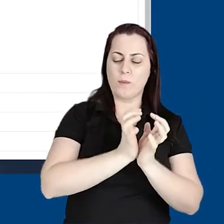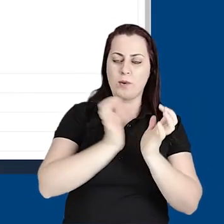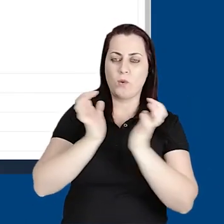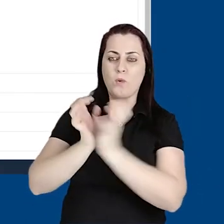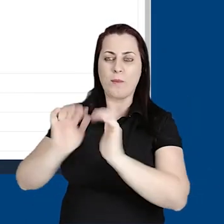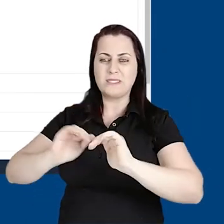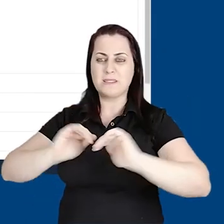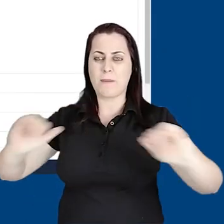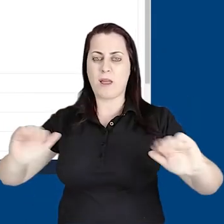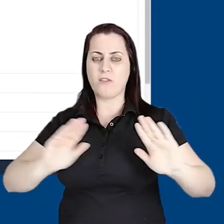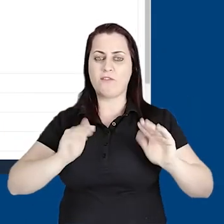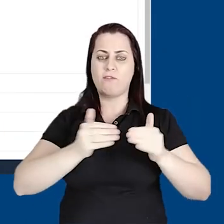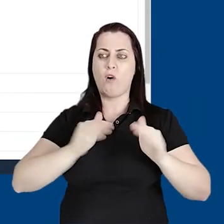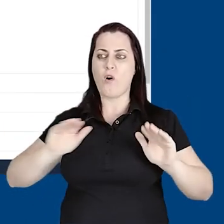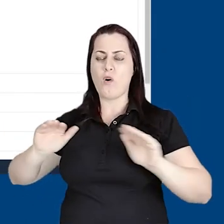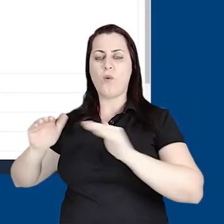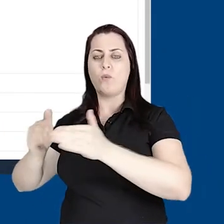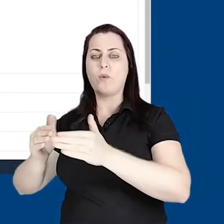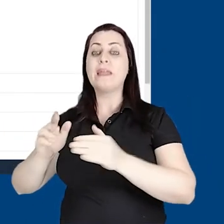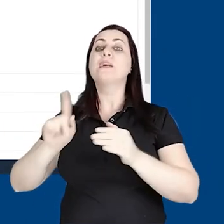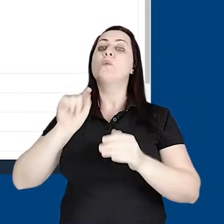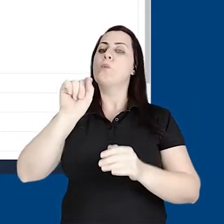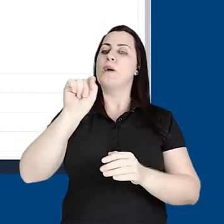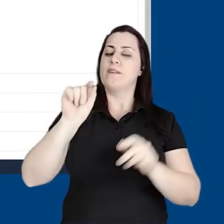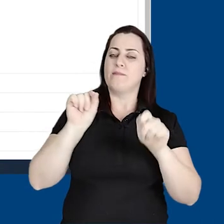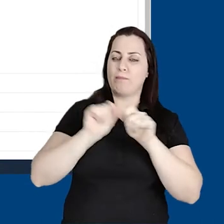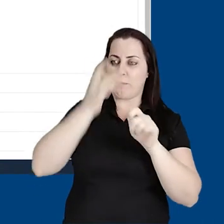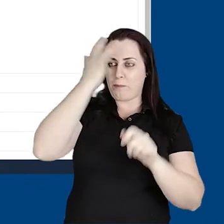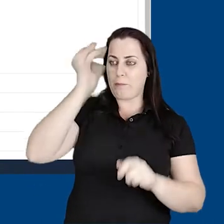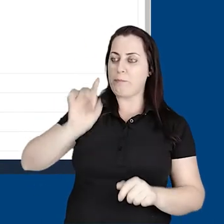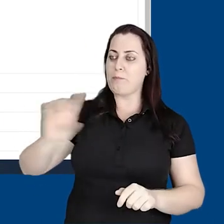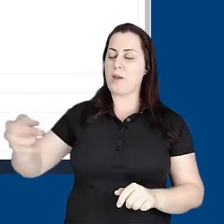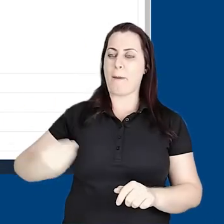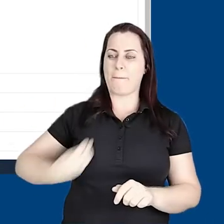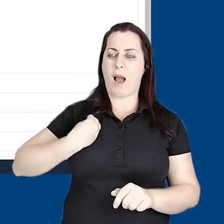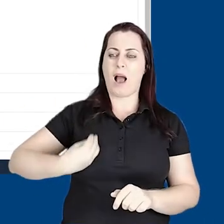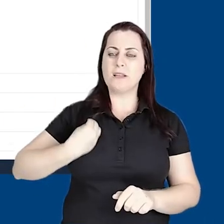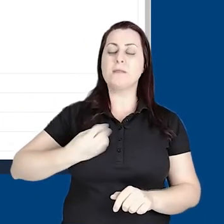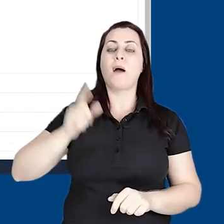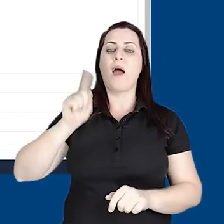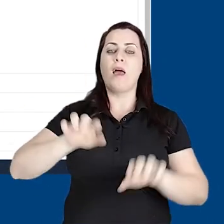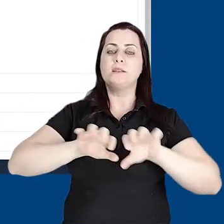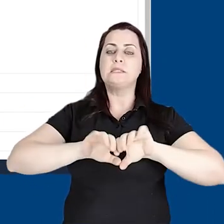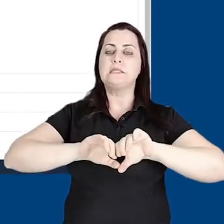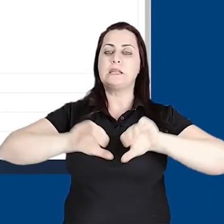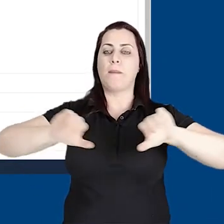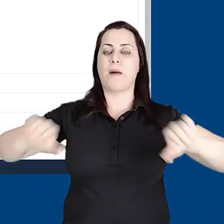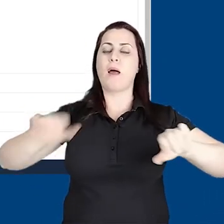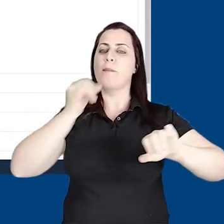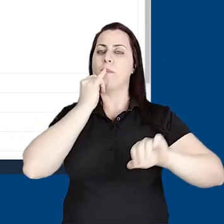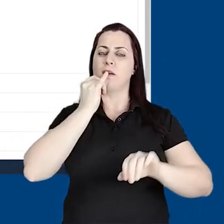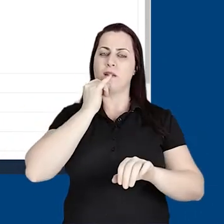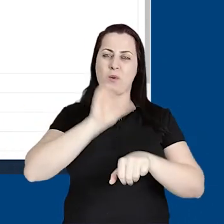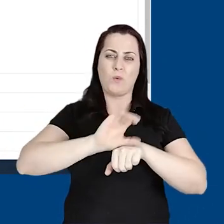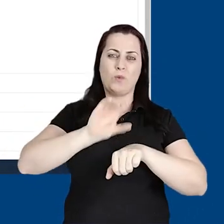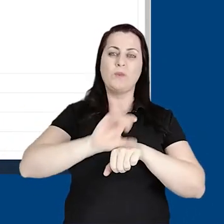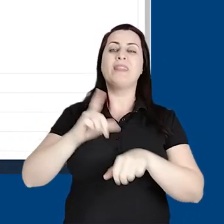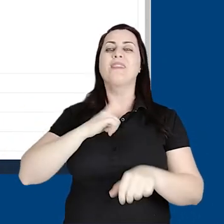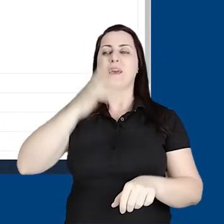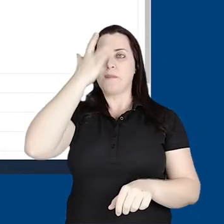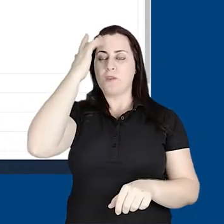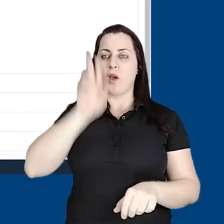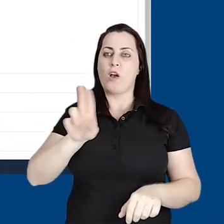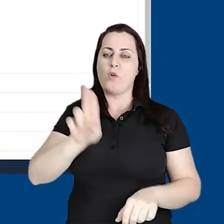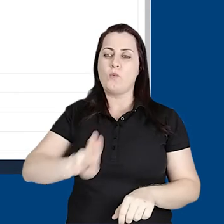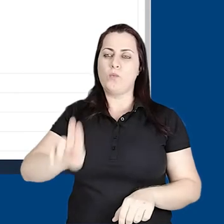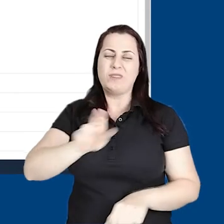Fóruns com grupos separados manterão os participantes dos fóruns isolados. No nosso curso de exemplo,